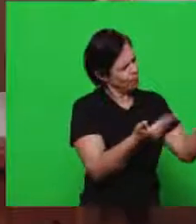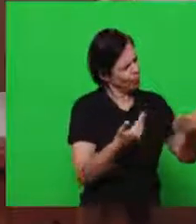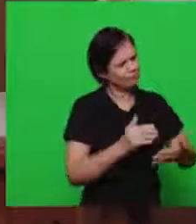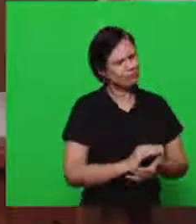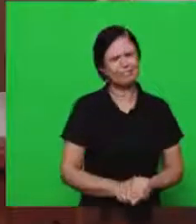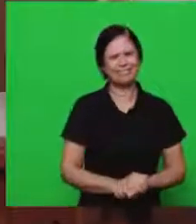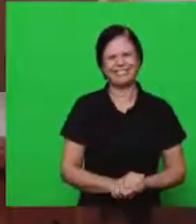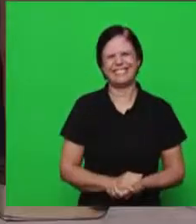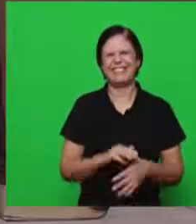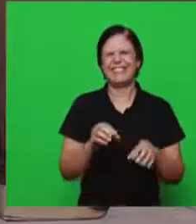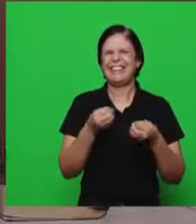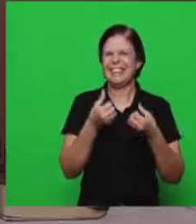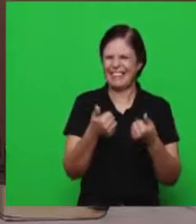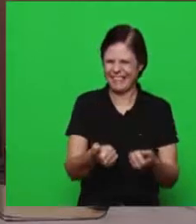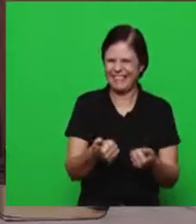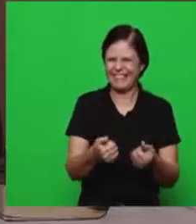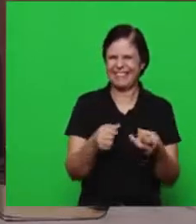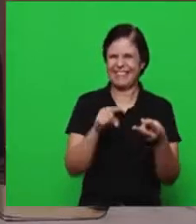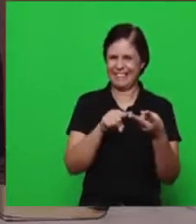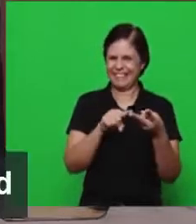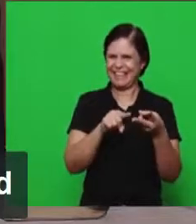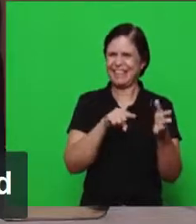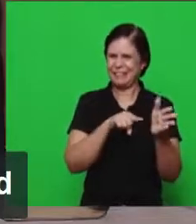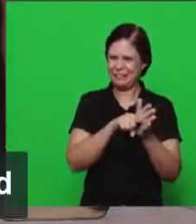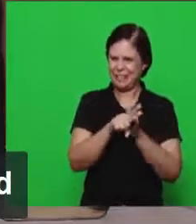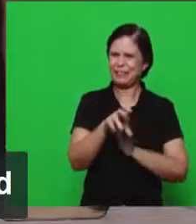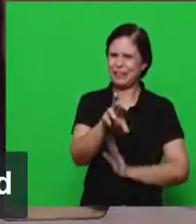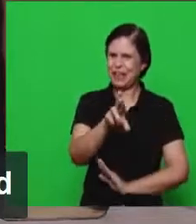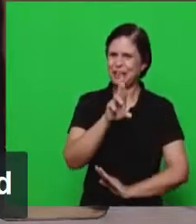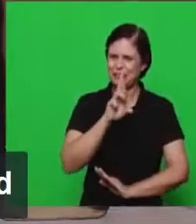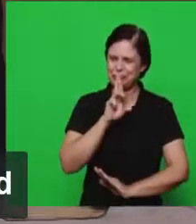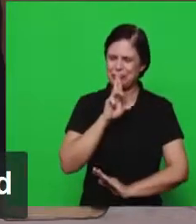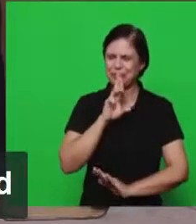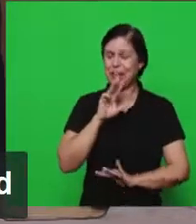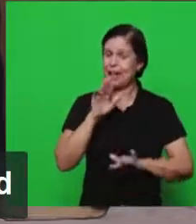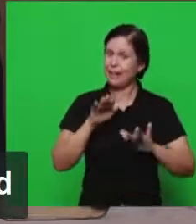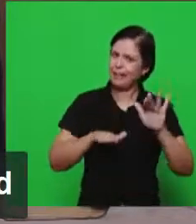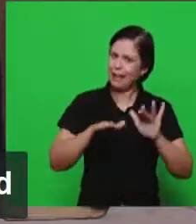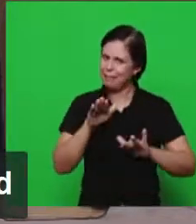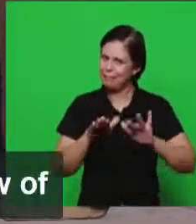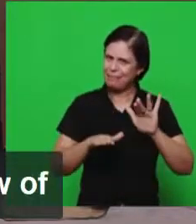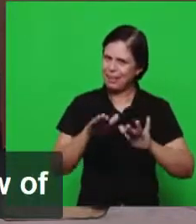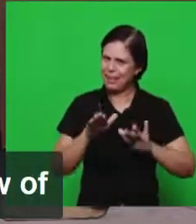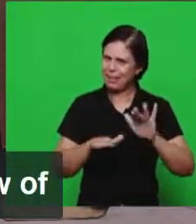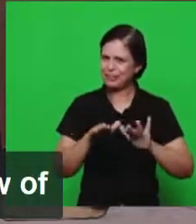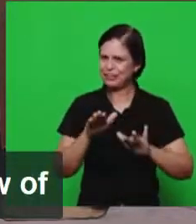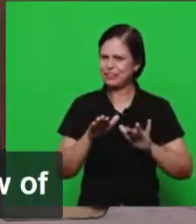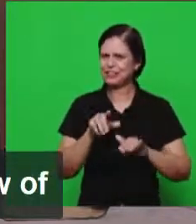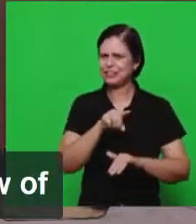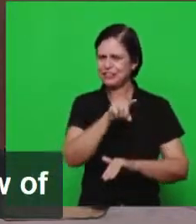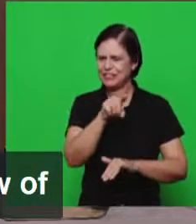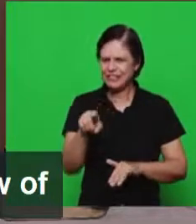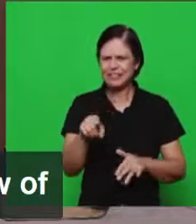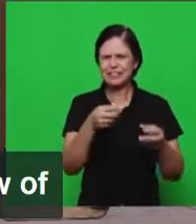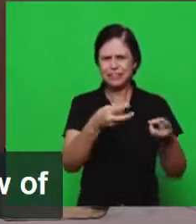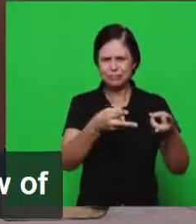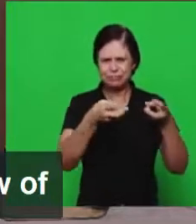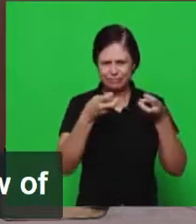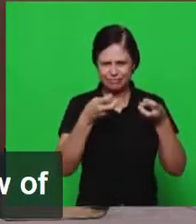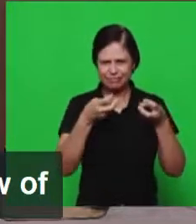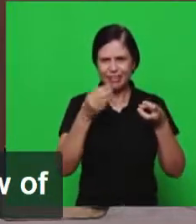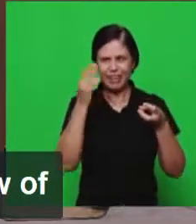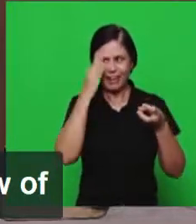pergunta a resposta dela naturalmente vai depender vai dos irmãos que ouviram e entenderam a